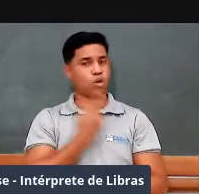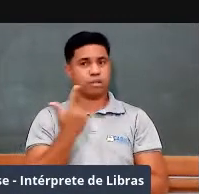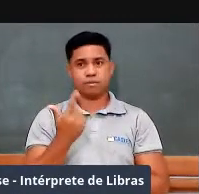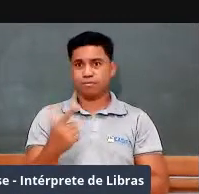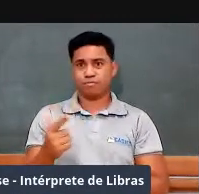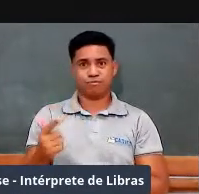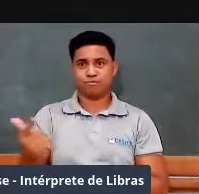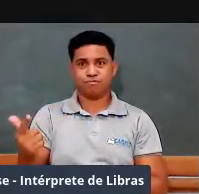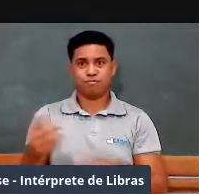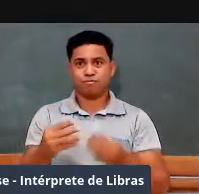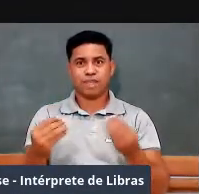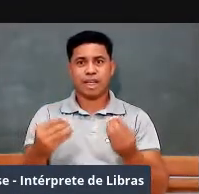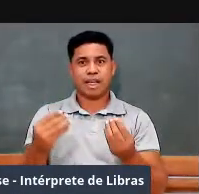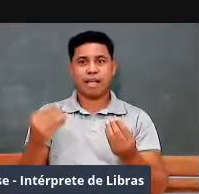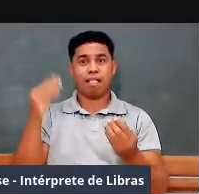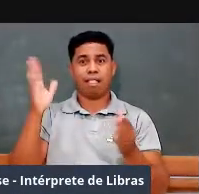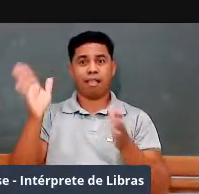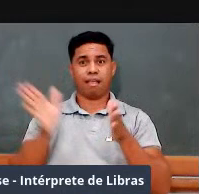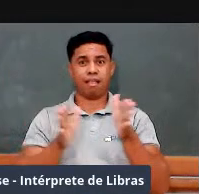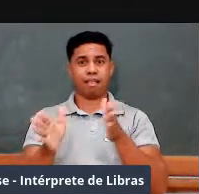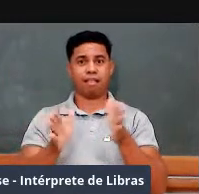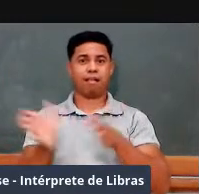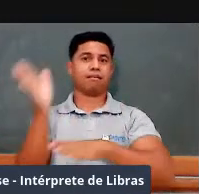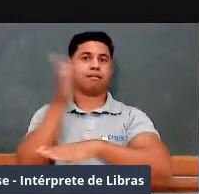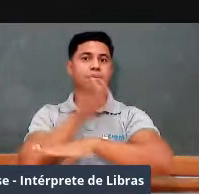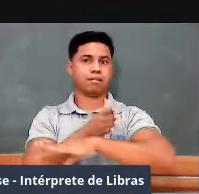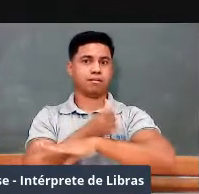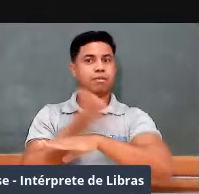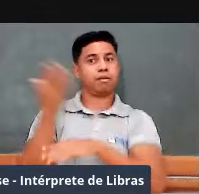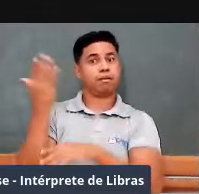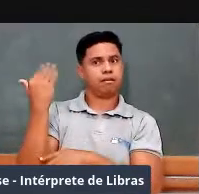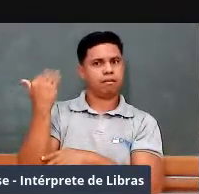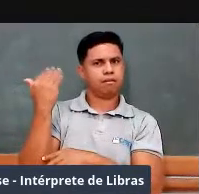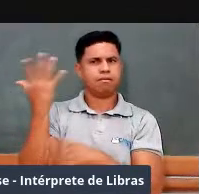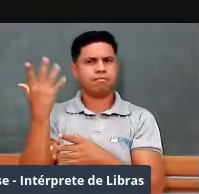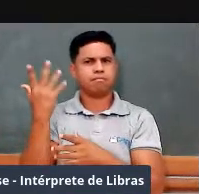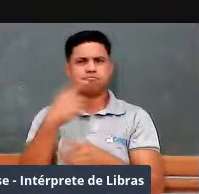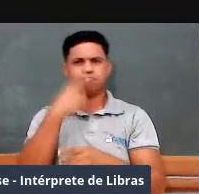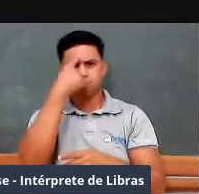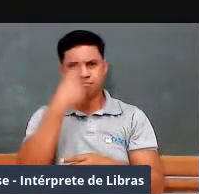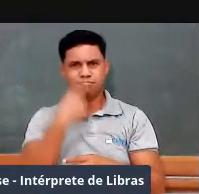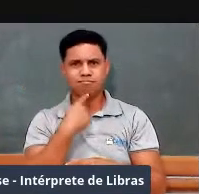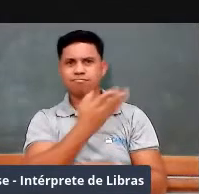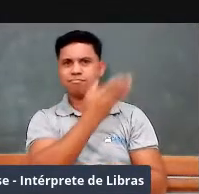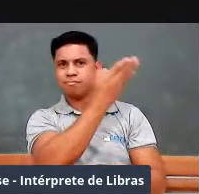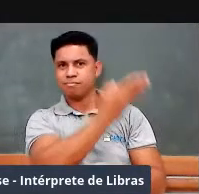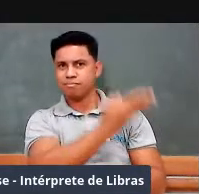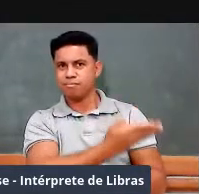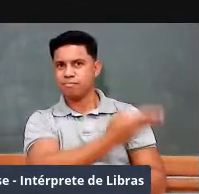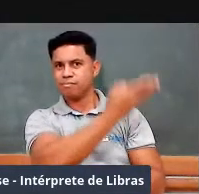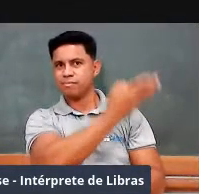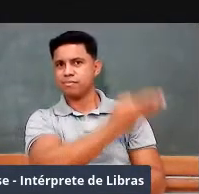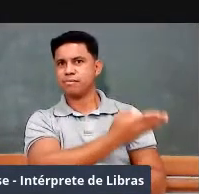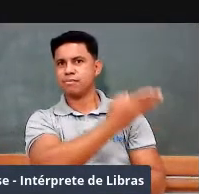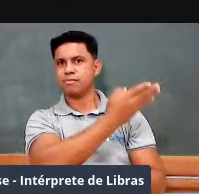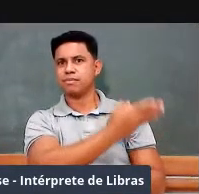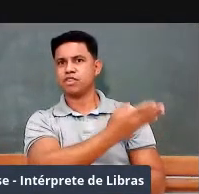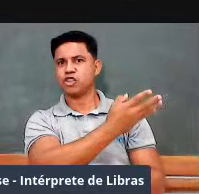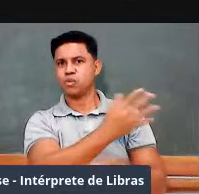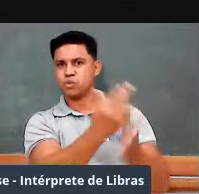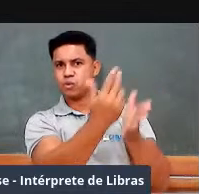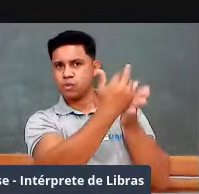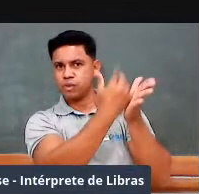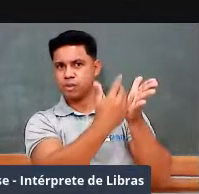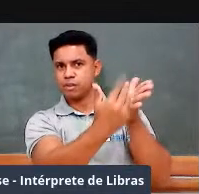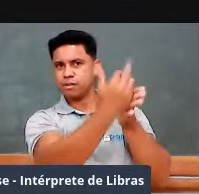observando aí essas iluminuras, como se diz, desenhos que são, então, elaborados em